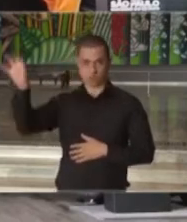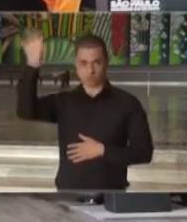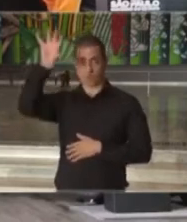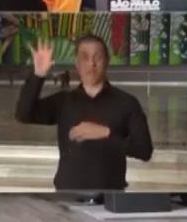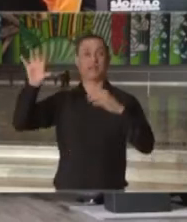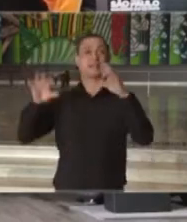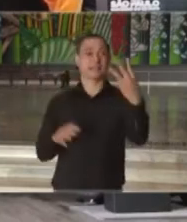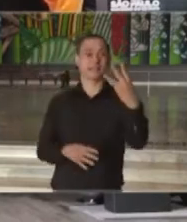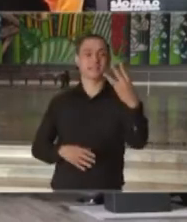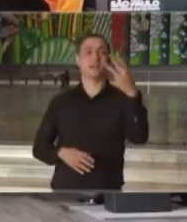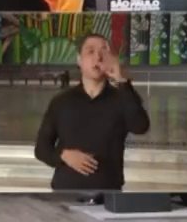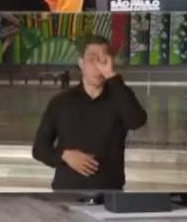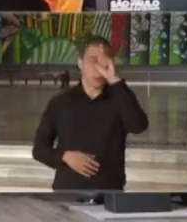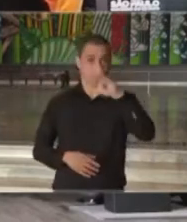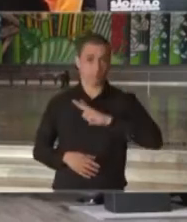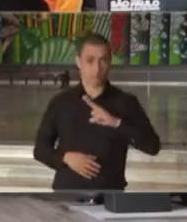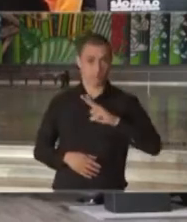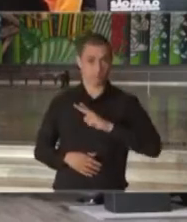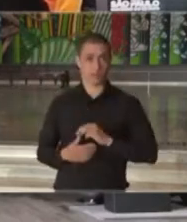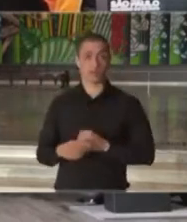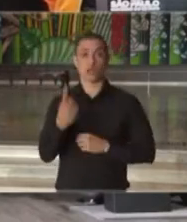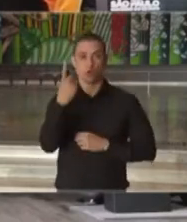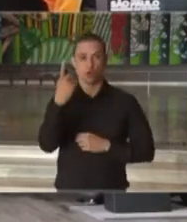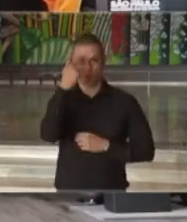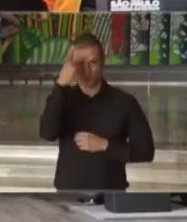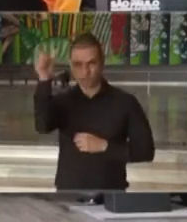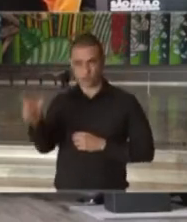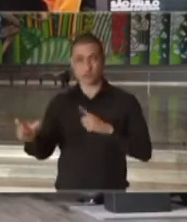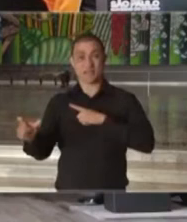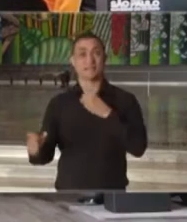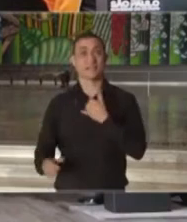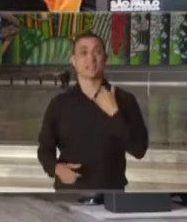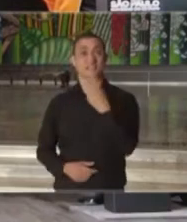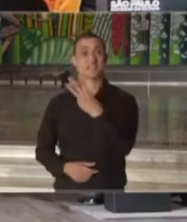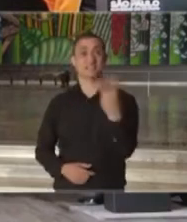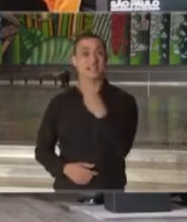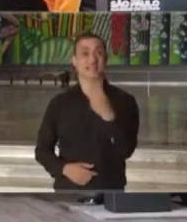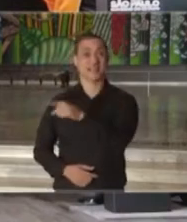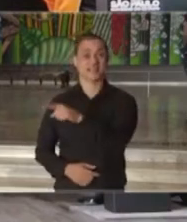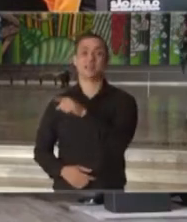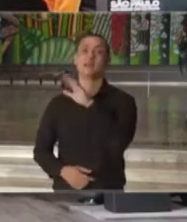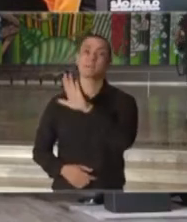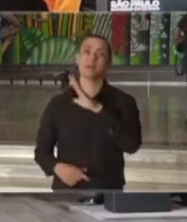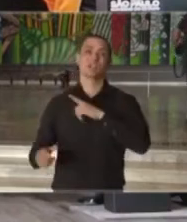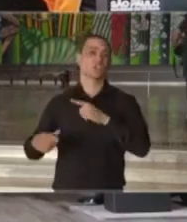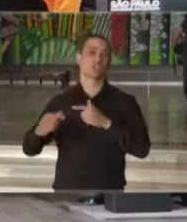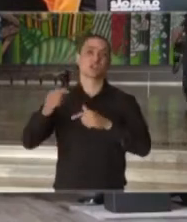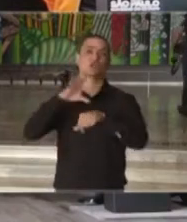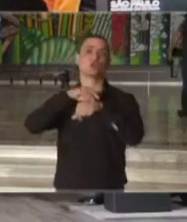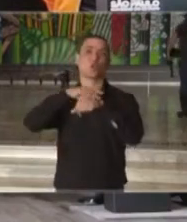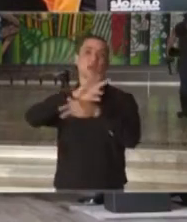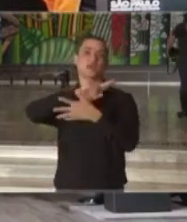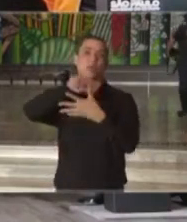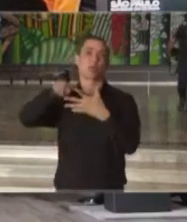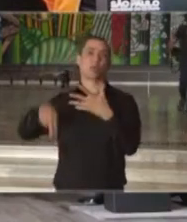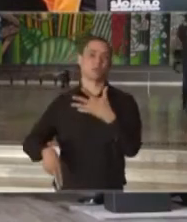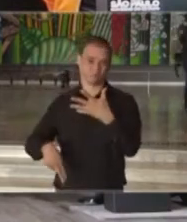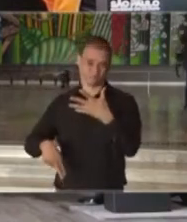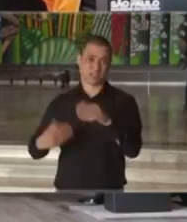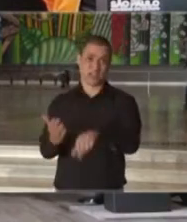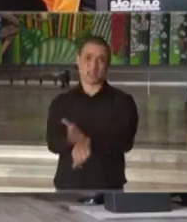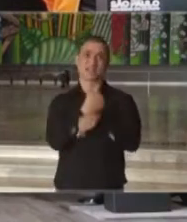hospitais públicos. Um dos pacientes tem 33 anos de idade, mas era portador de várias morbidades,